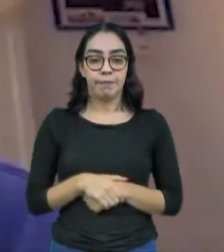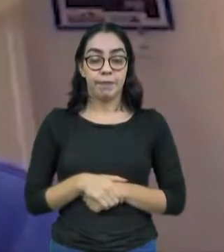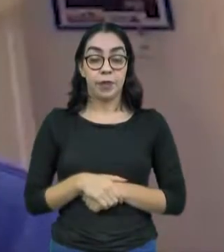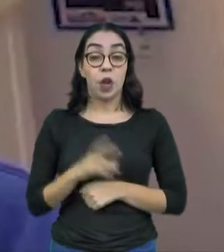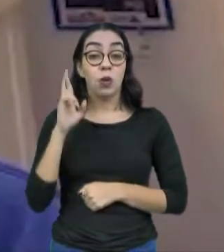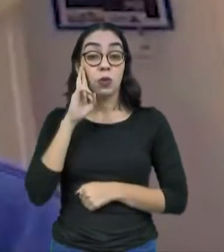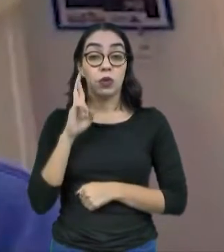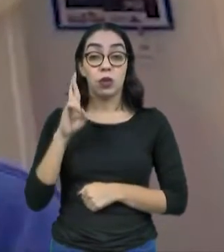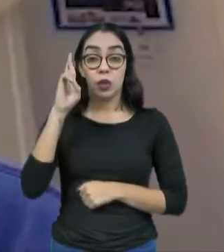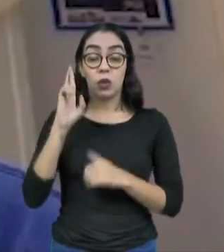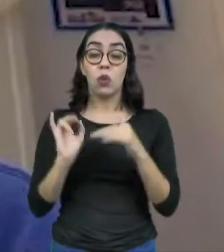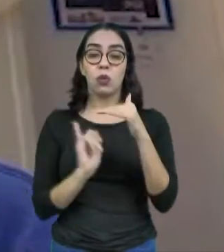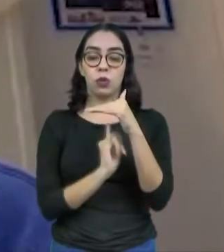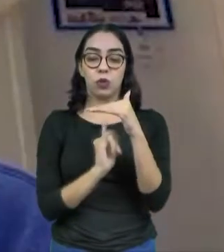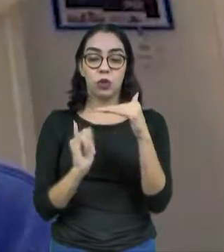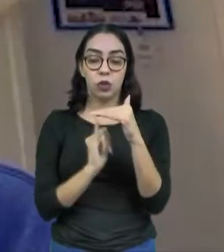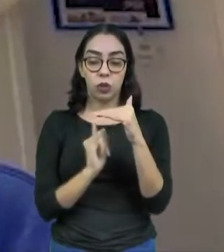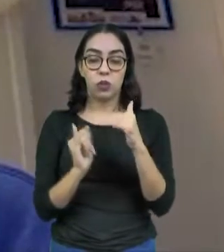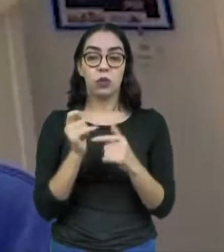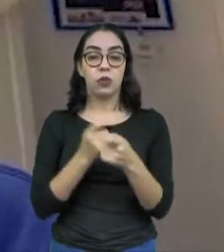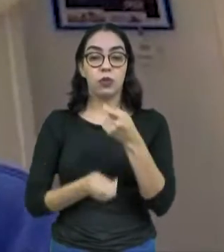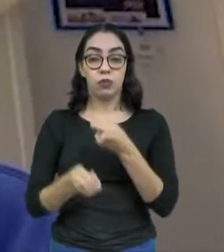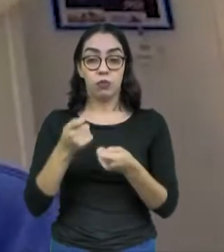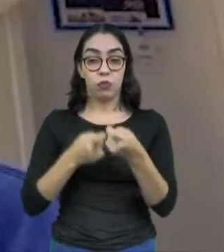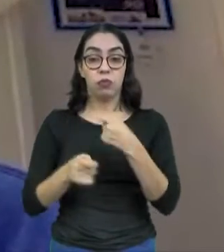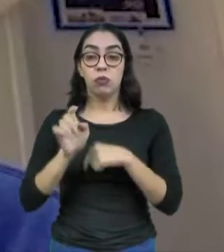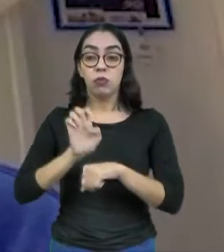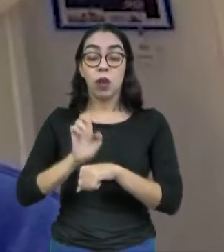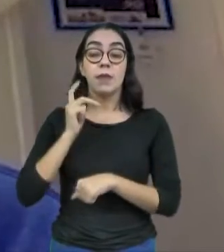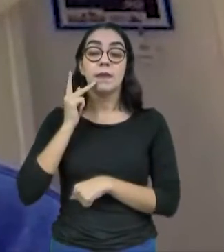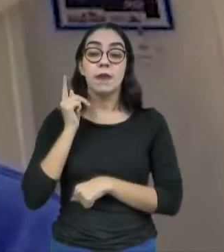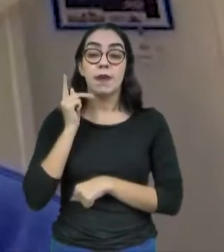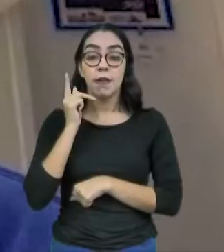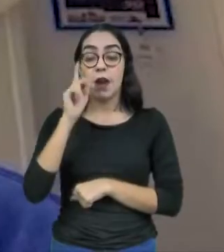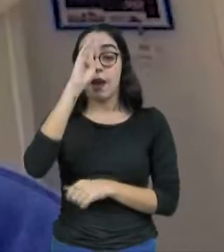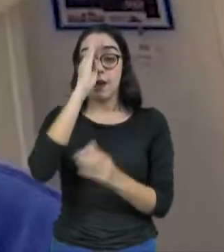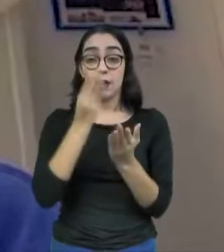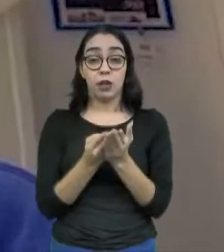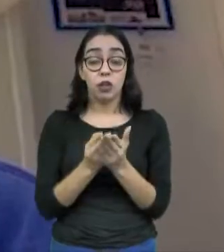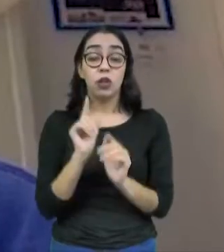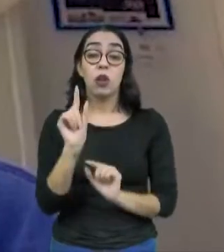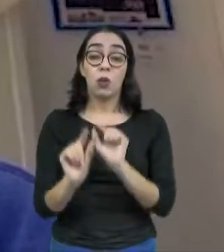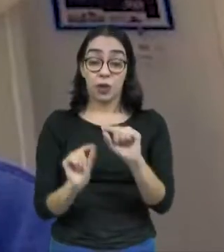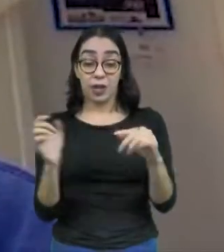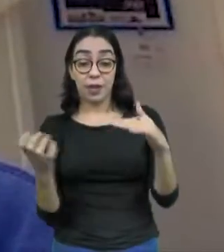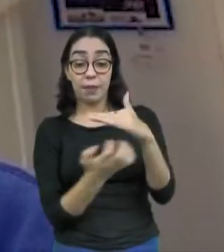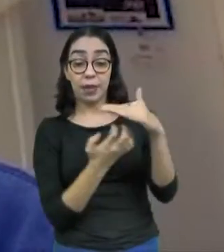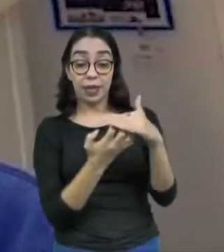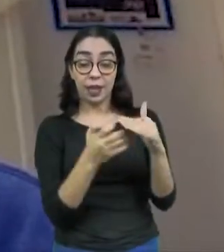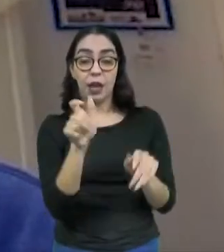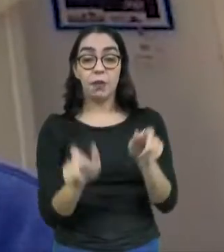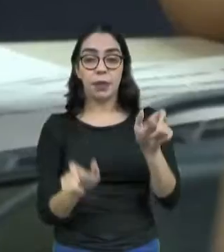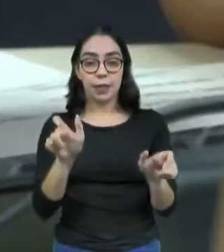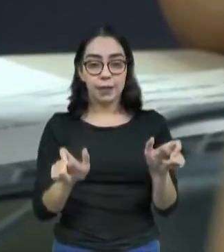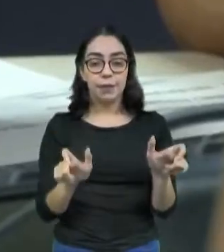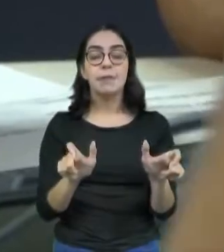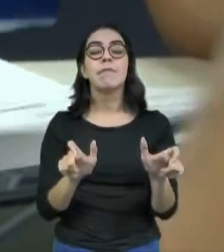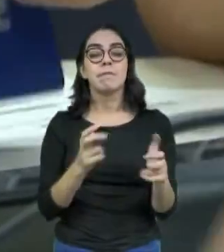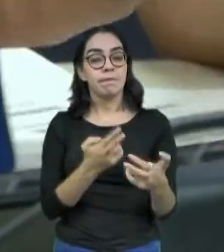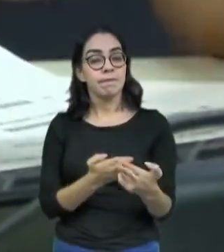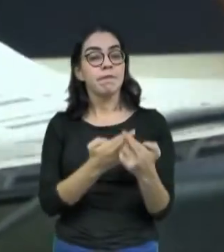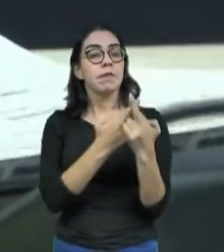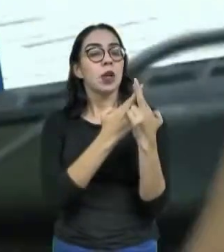Executivos de Finanças do Ceará acredita que os empresários são parte importante no crescimento econômico na hora de contratar e